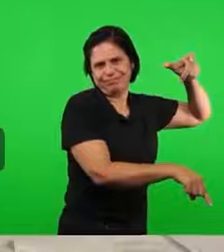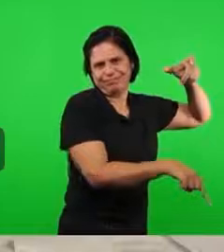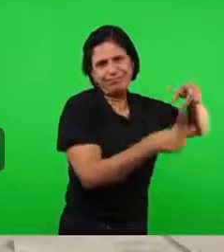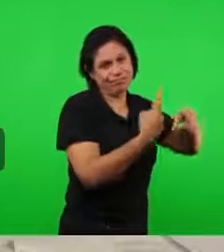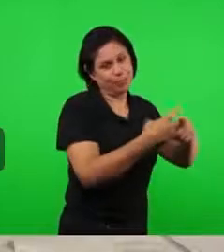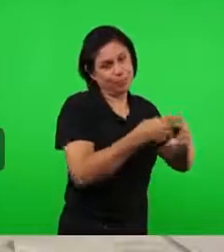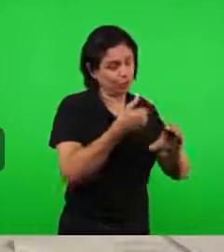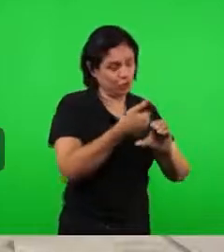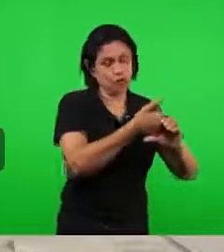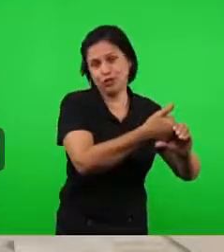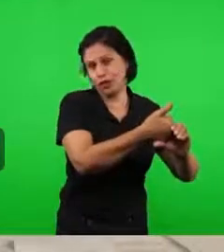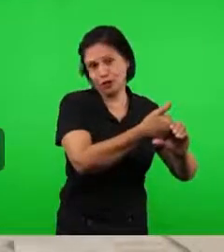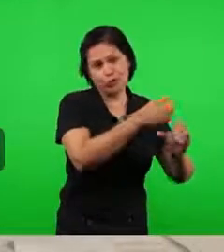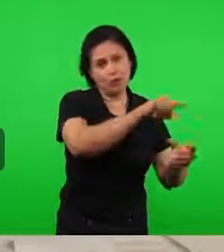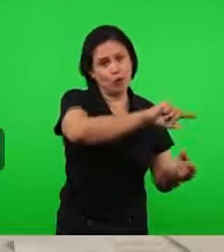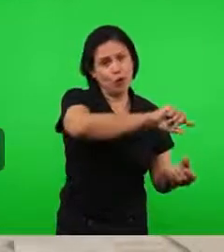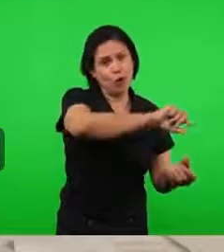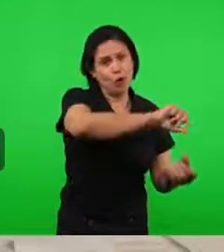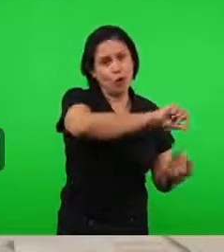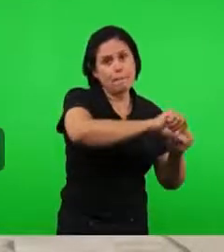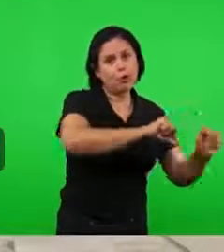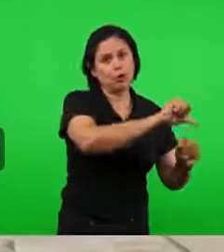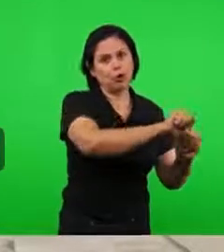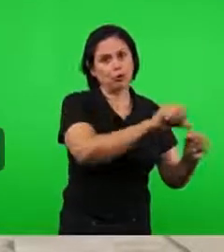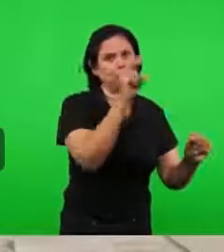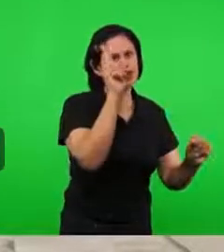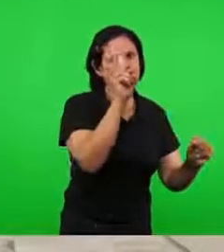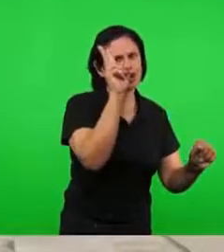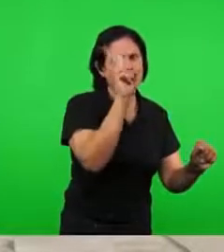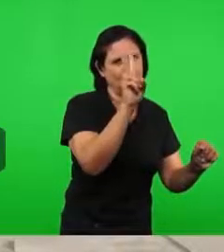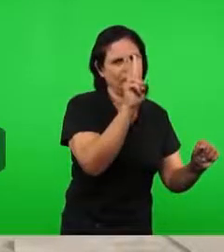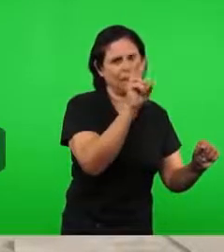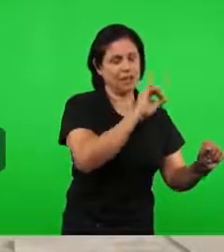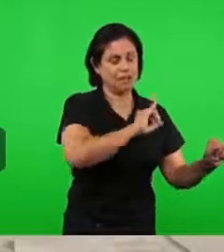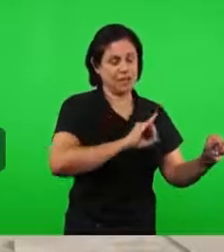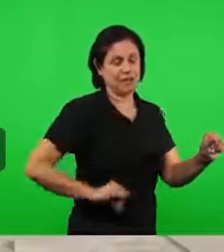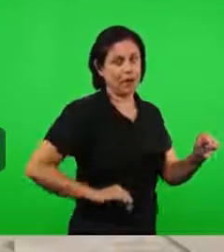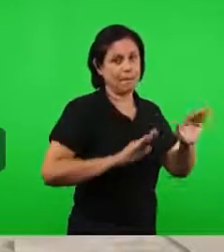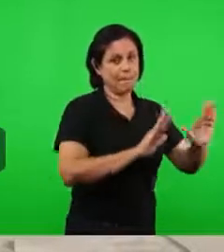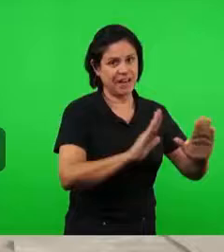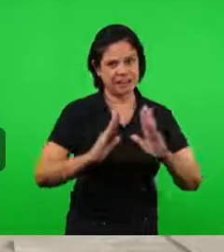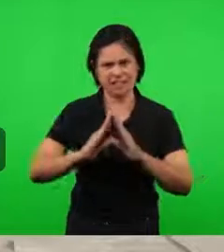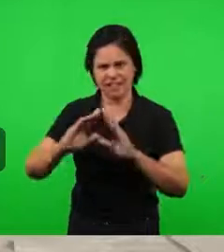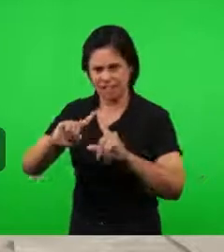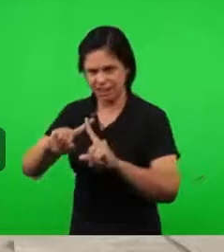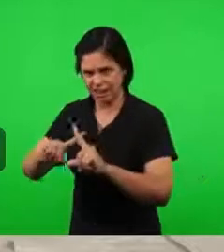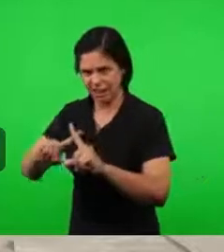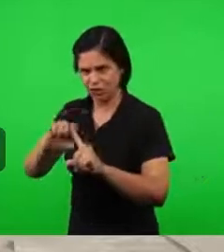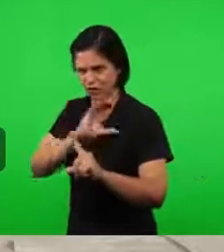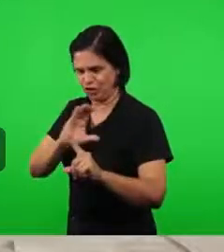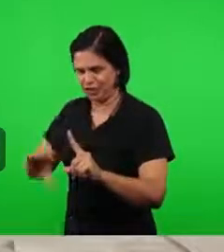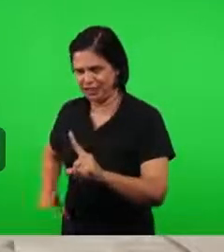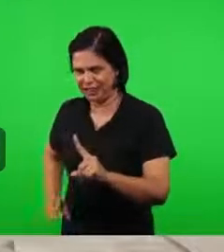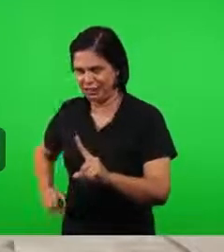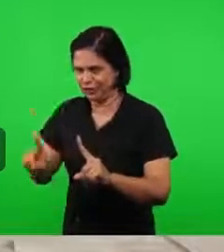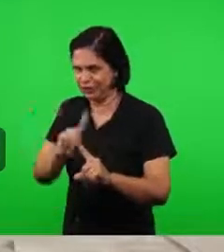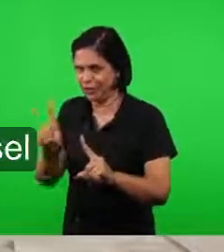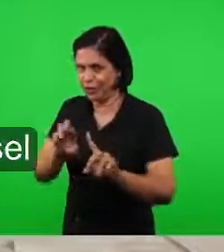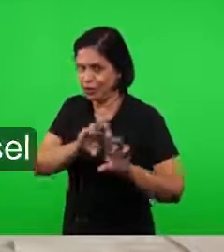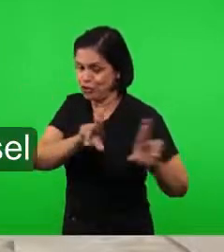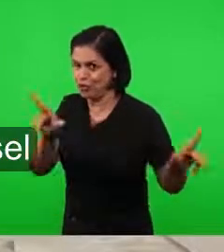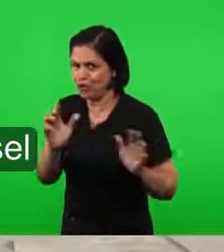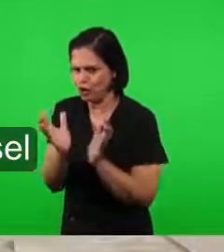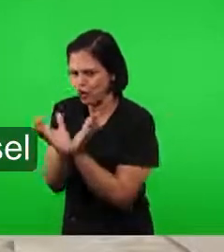imperial, mas a igreja de Cristo não. Ela tinha, então, era um pequeno grupo, sempre